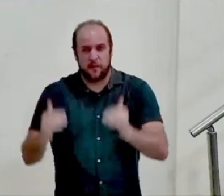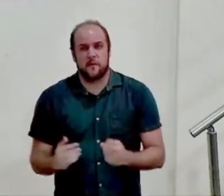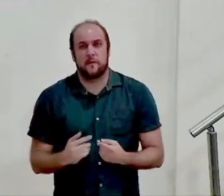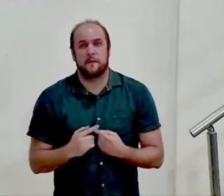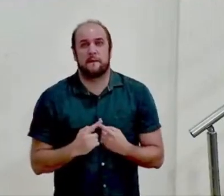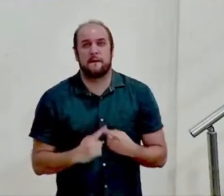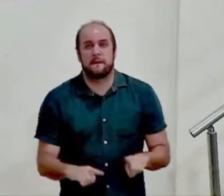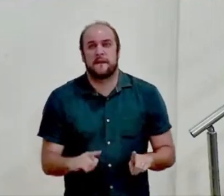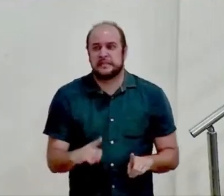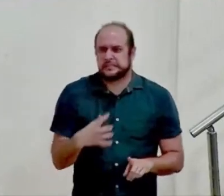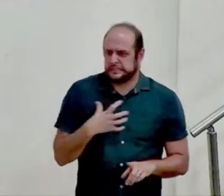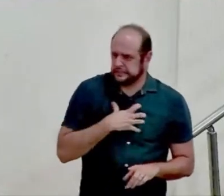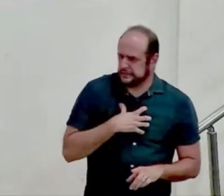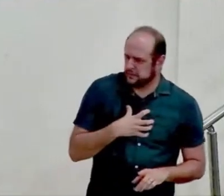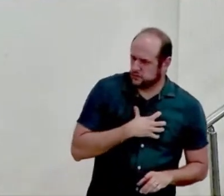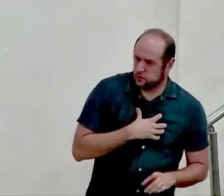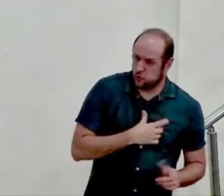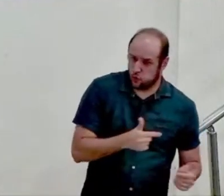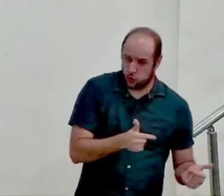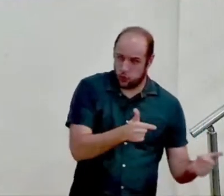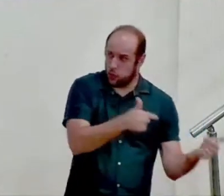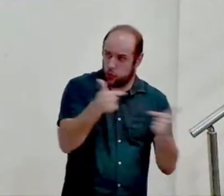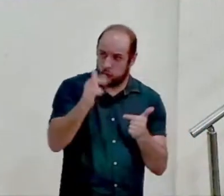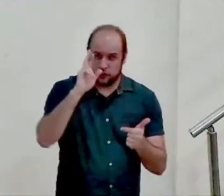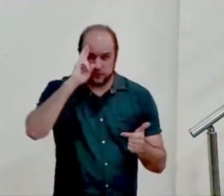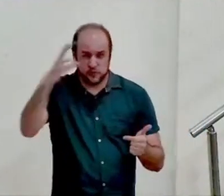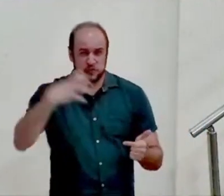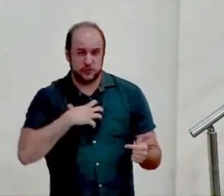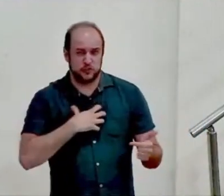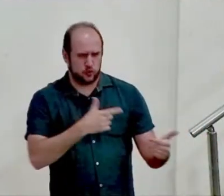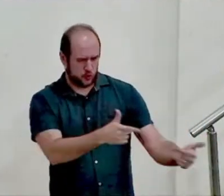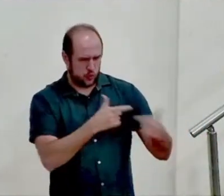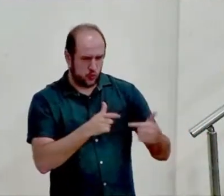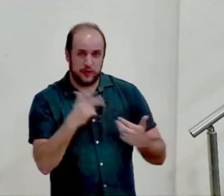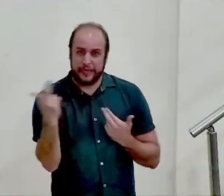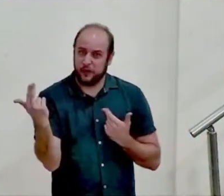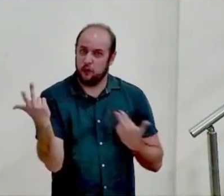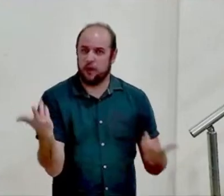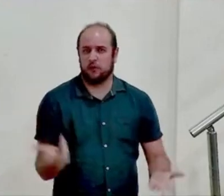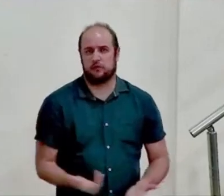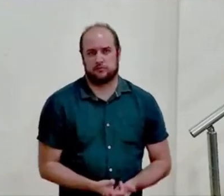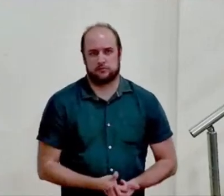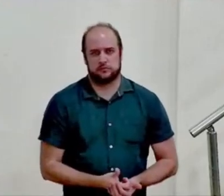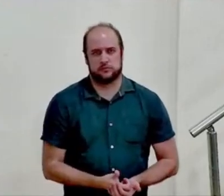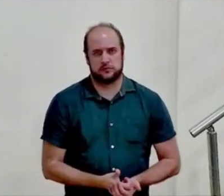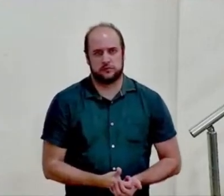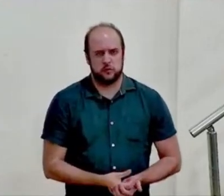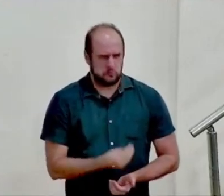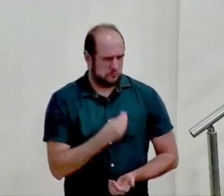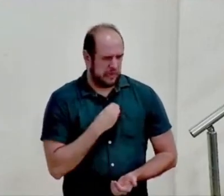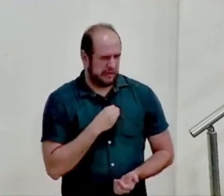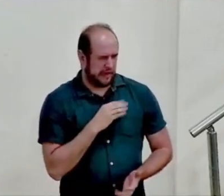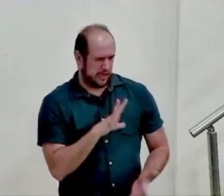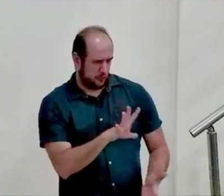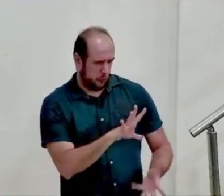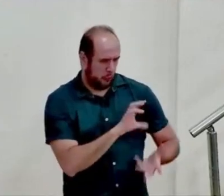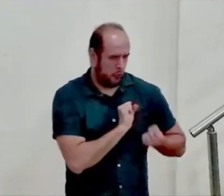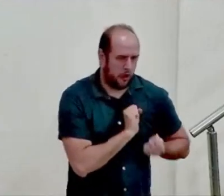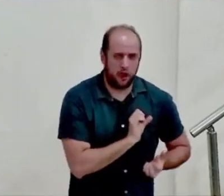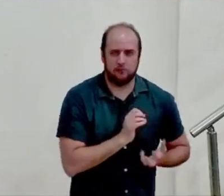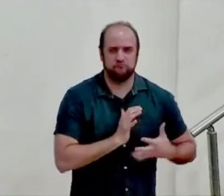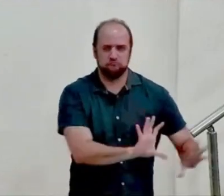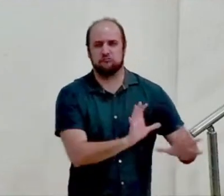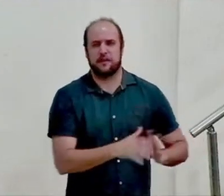pelo pecado contra o senhor tanto quanto o senhor é o pecado não é atraente para ele não é